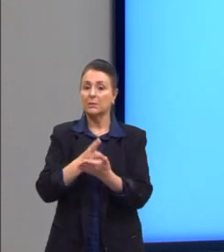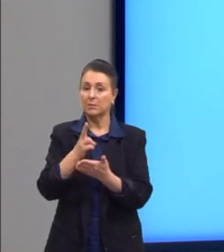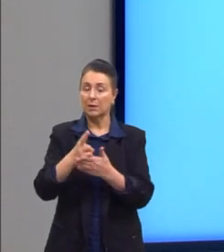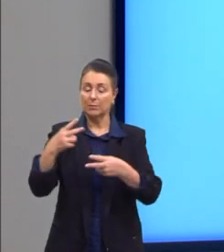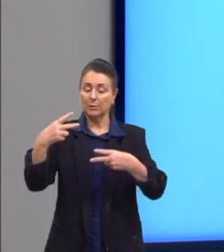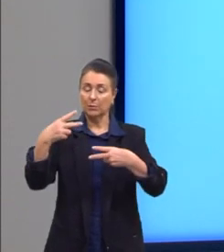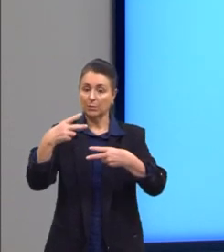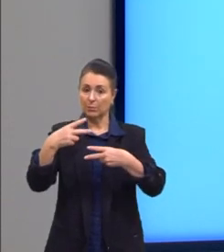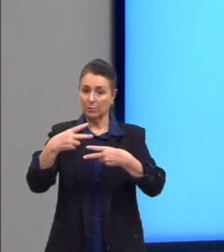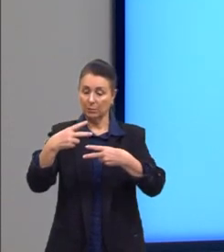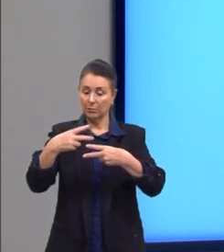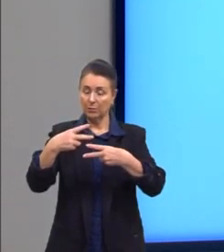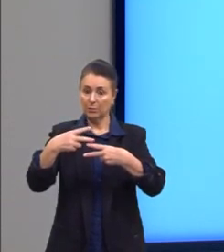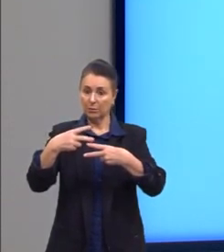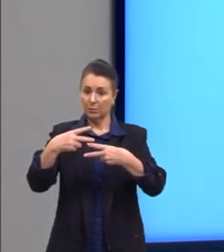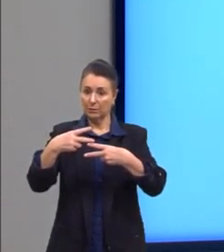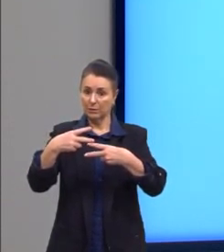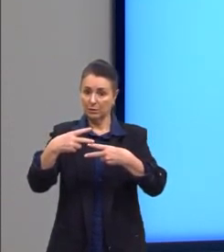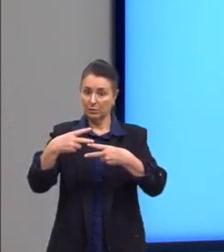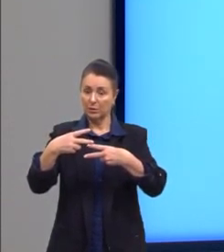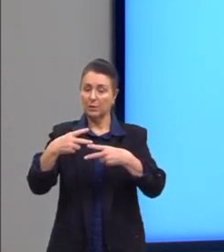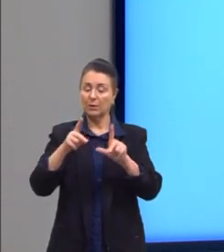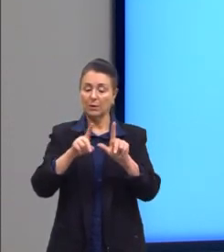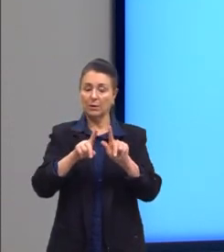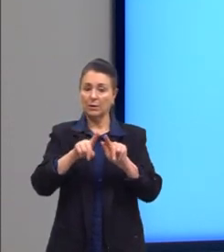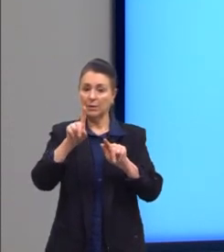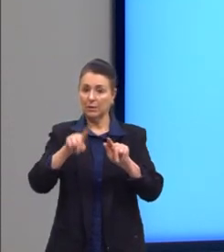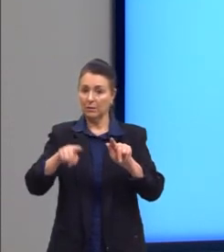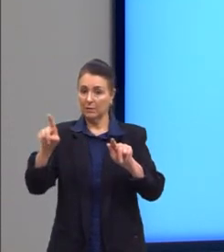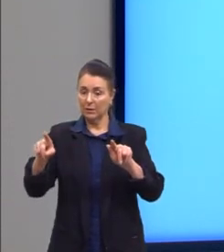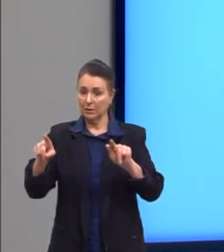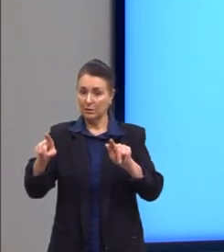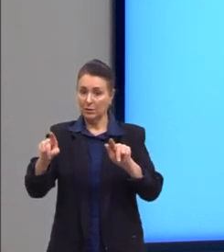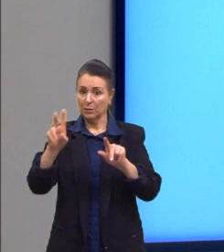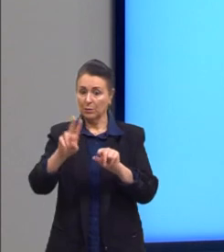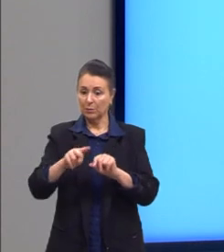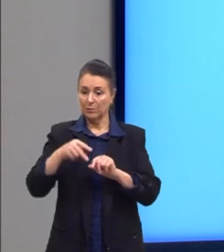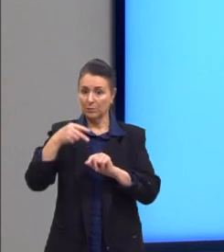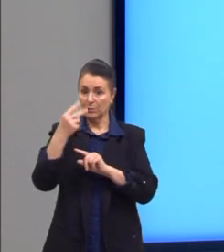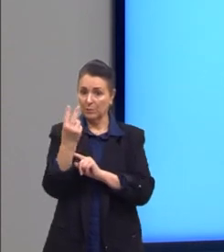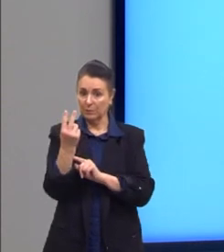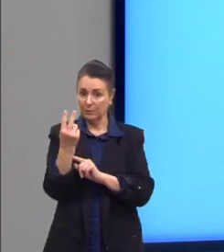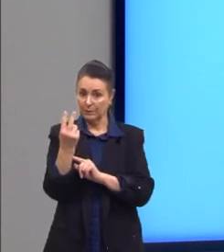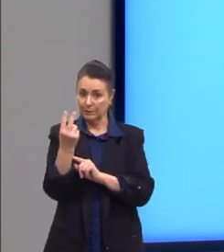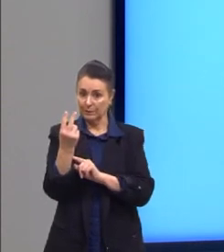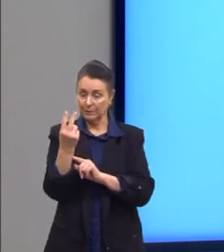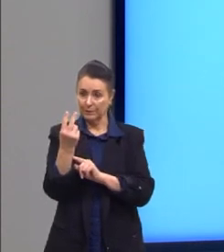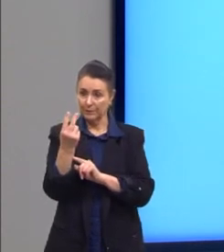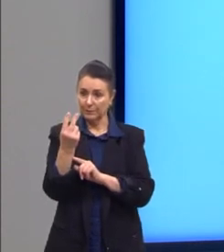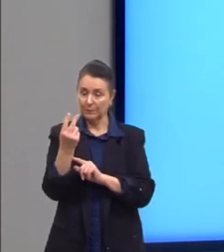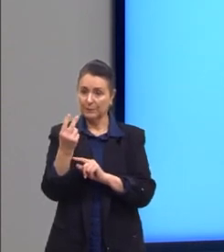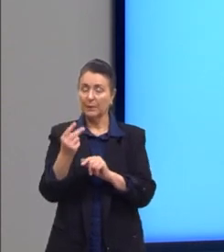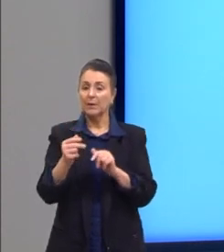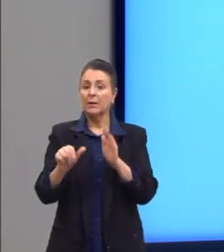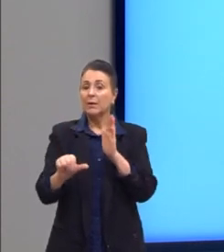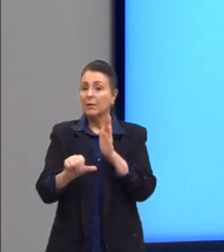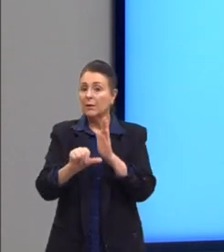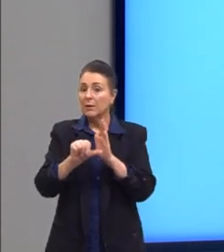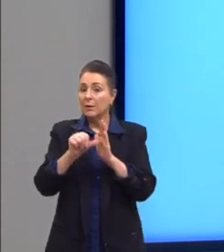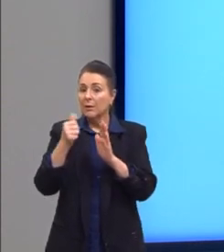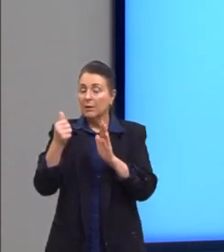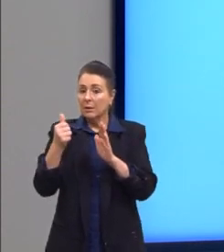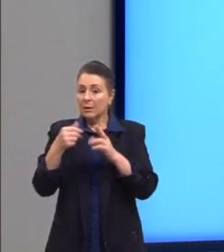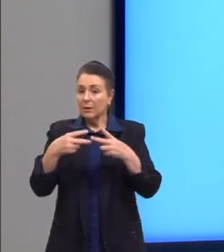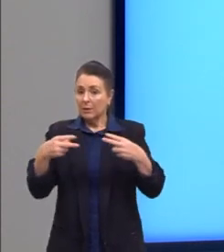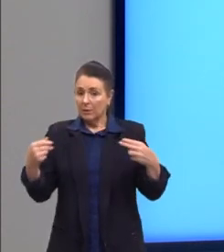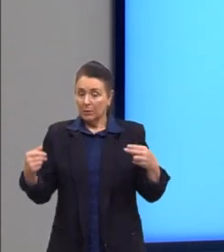coeficiente ali da nossa variável com o expoente 2. A primeira situação, se